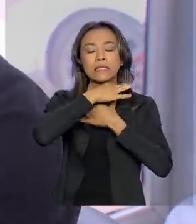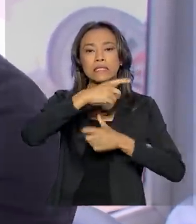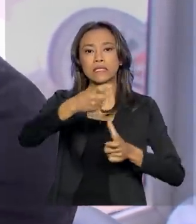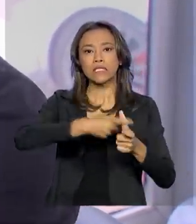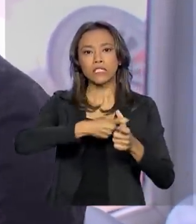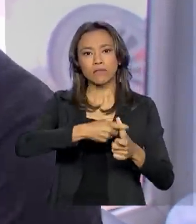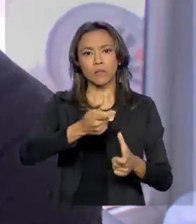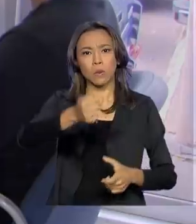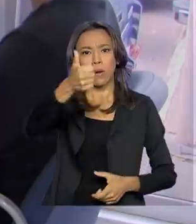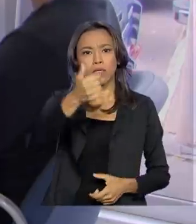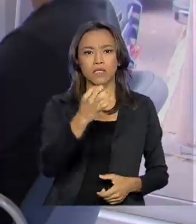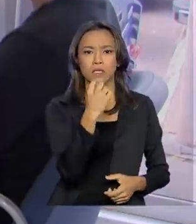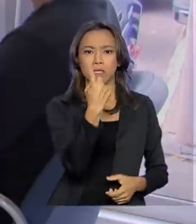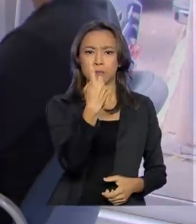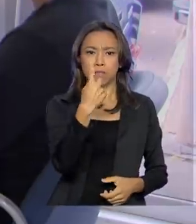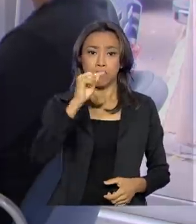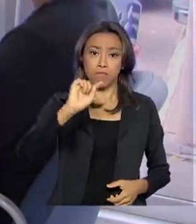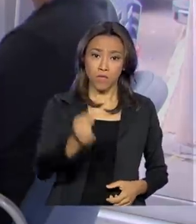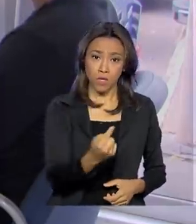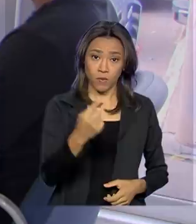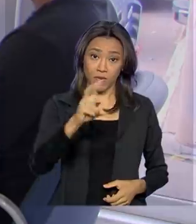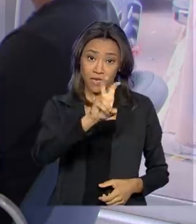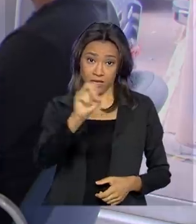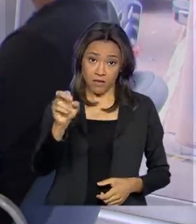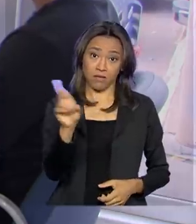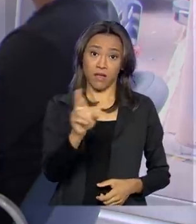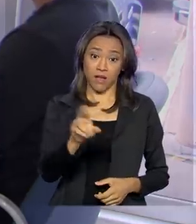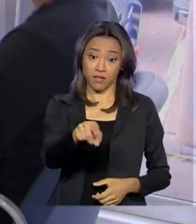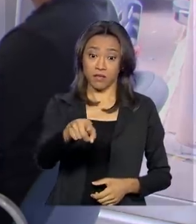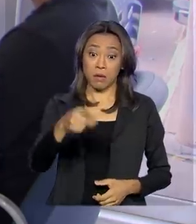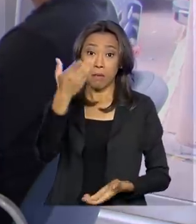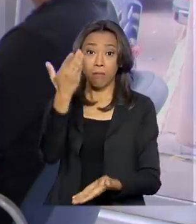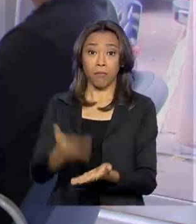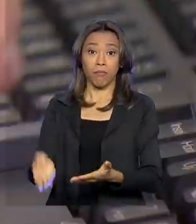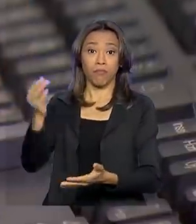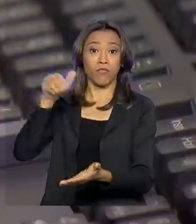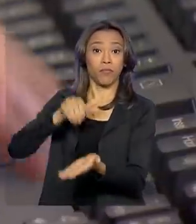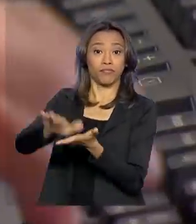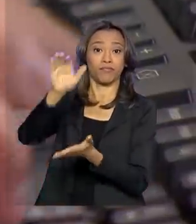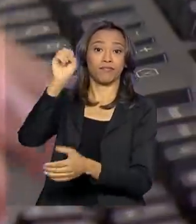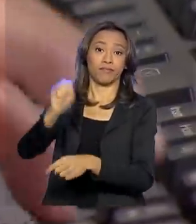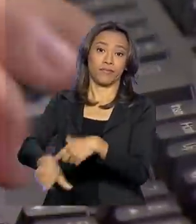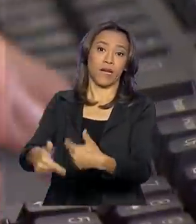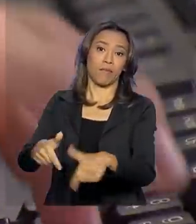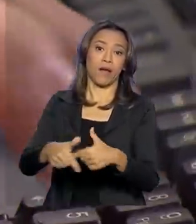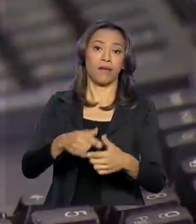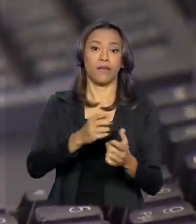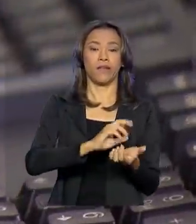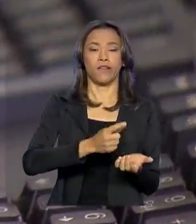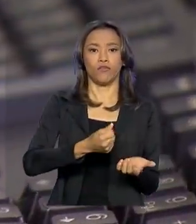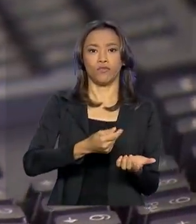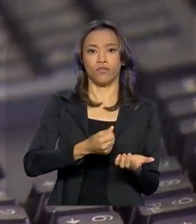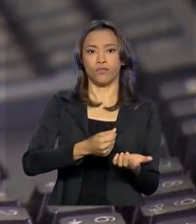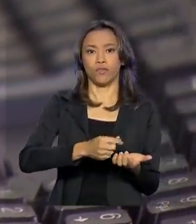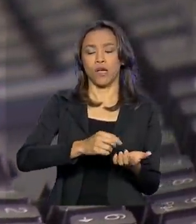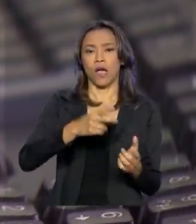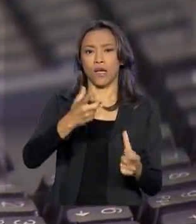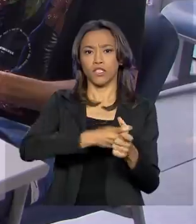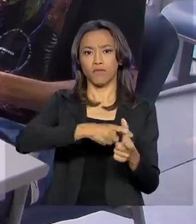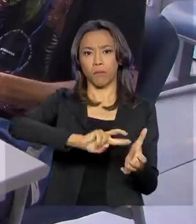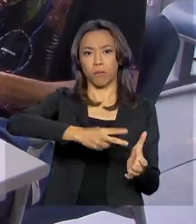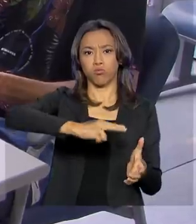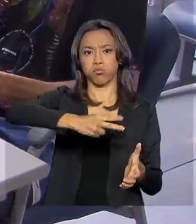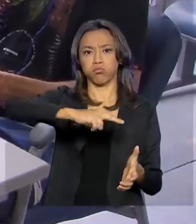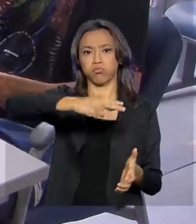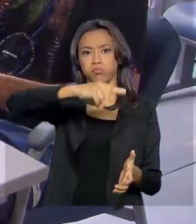$.500,00. Perdeu o emprego e a dívida só foi crescendo. Com juros, passou de R$.000,00.